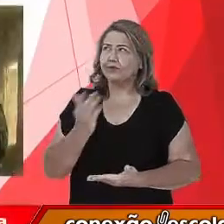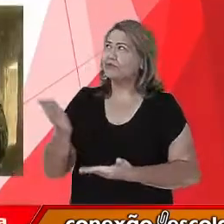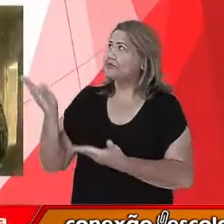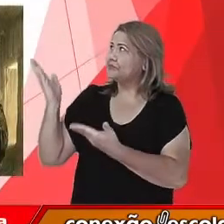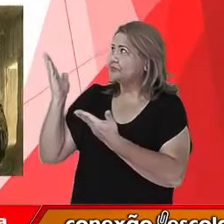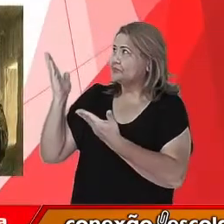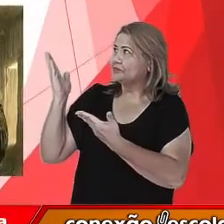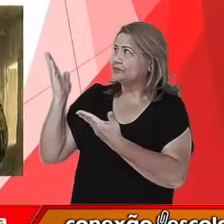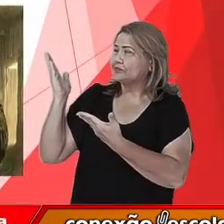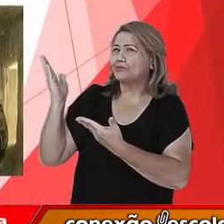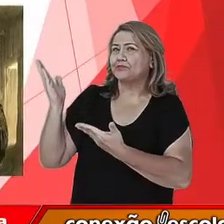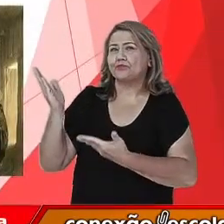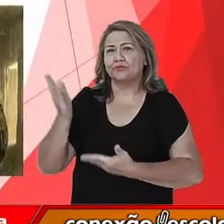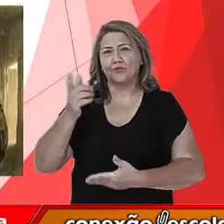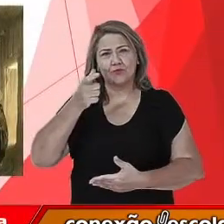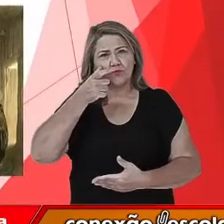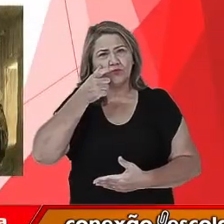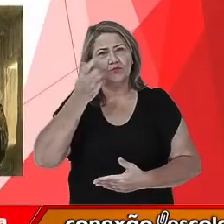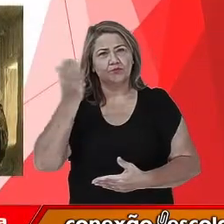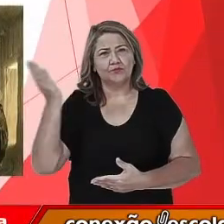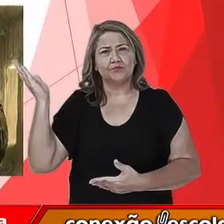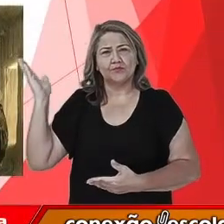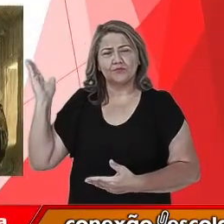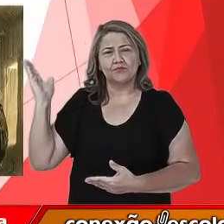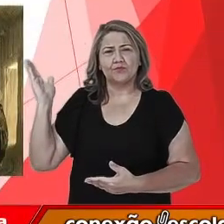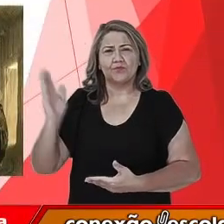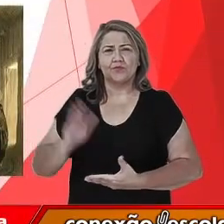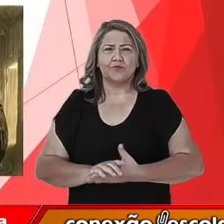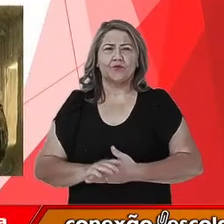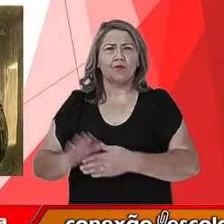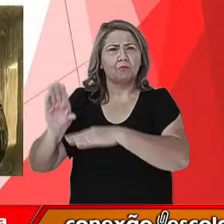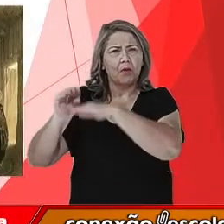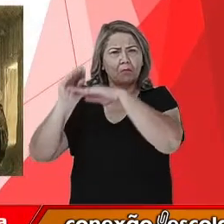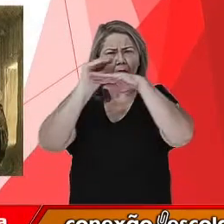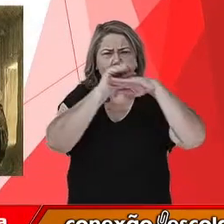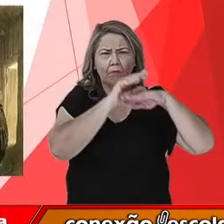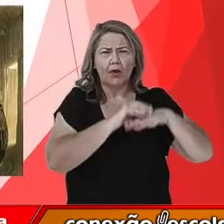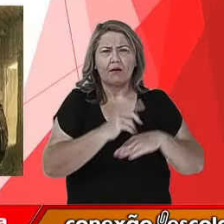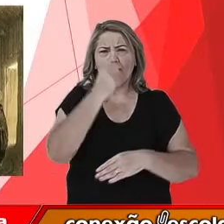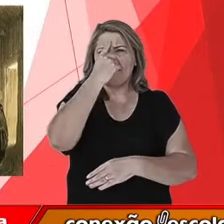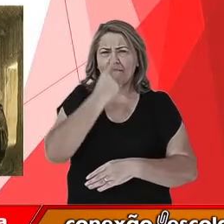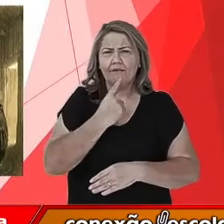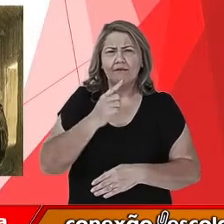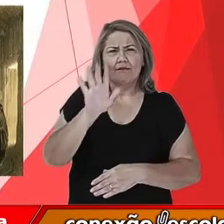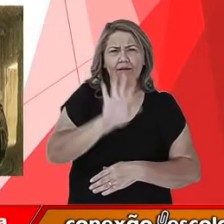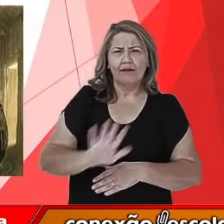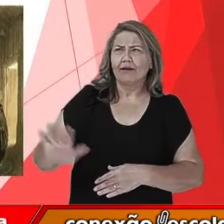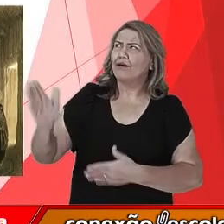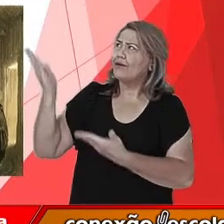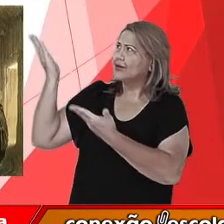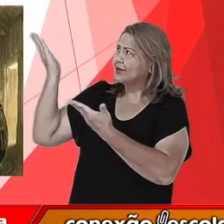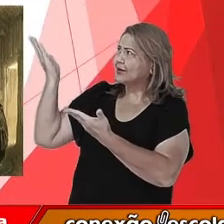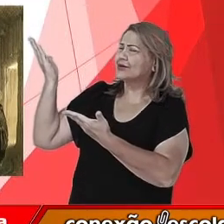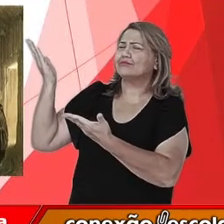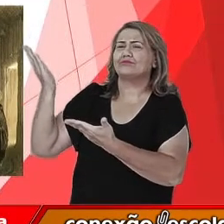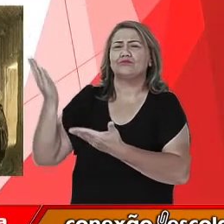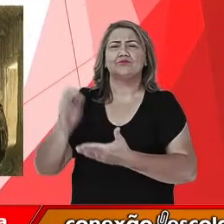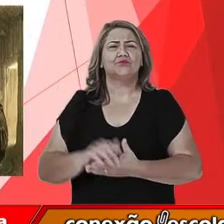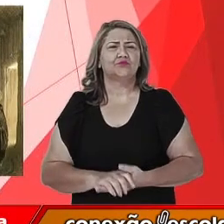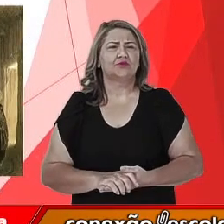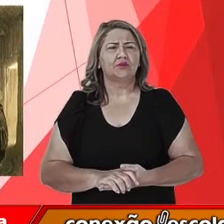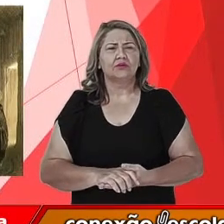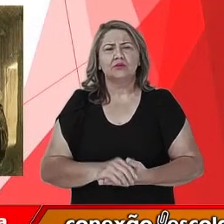gostaria que vocês pudessem observar. Essas fotografias, esses desenhos, esses registros, eles